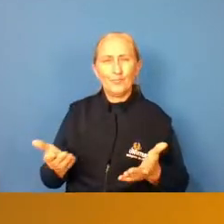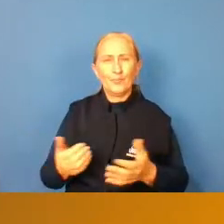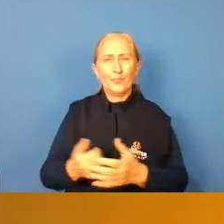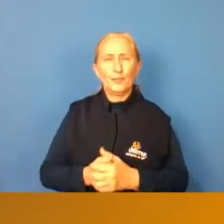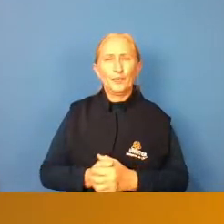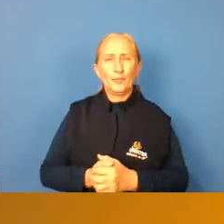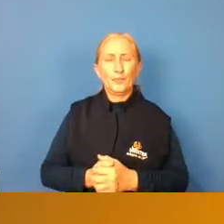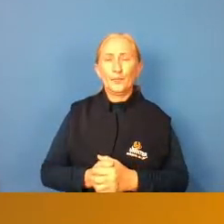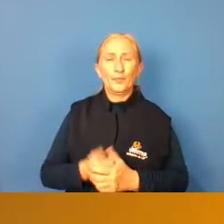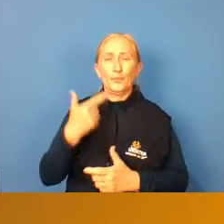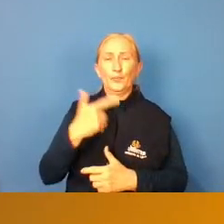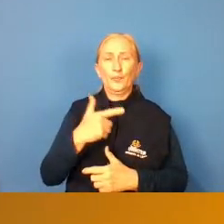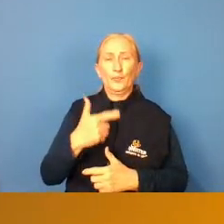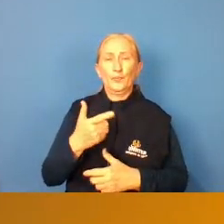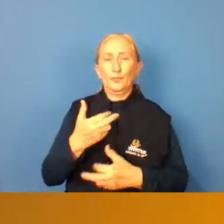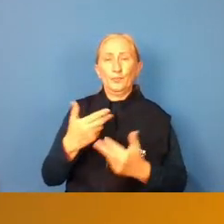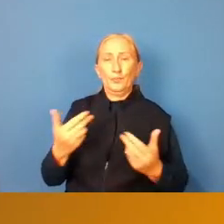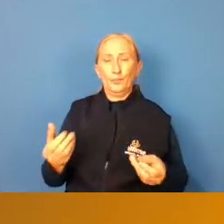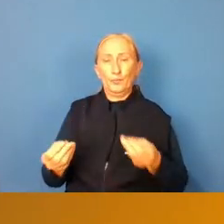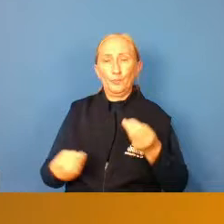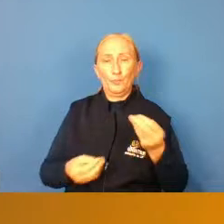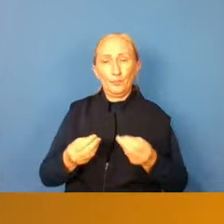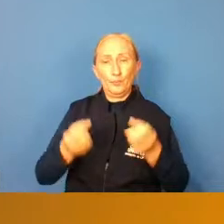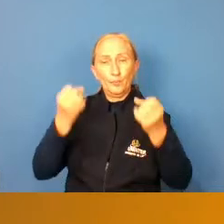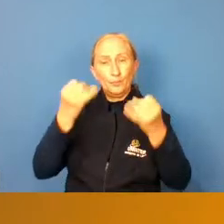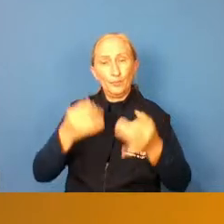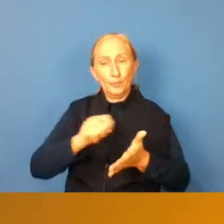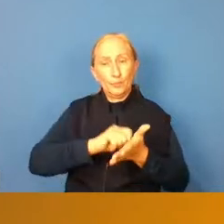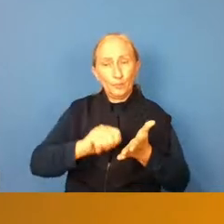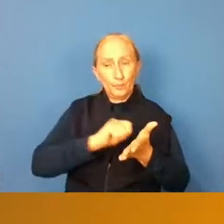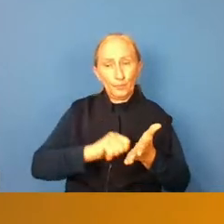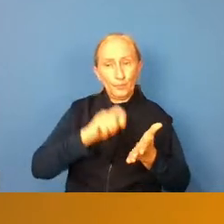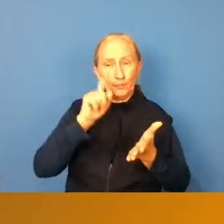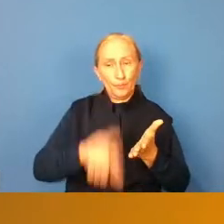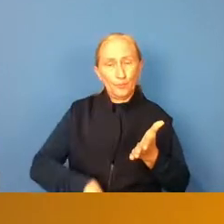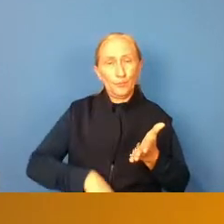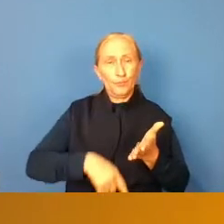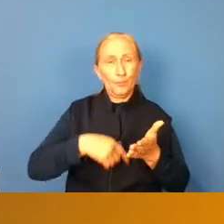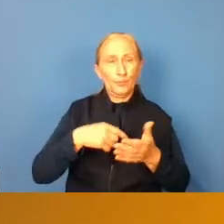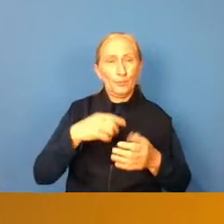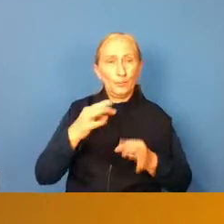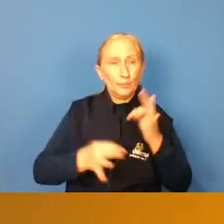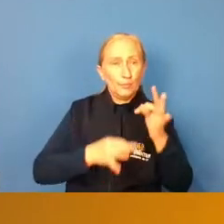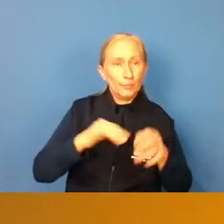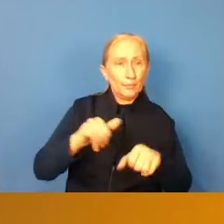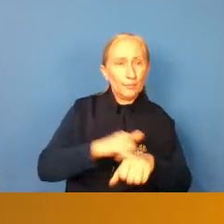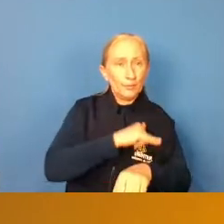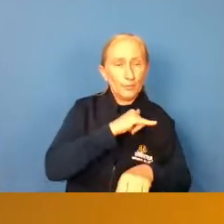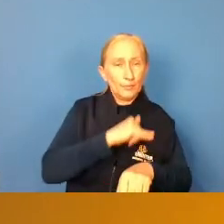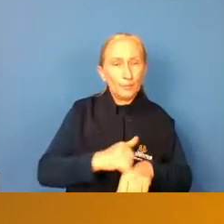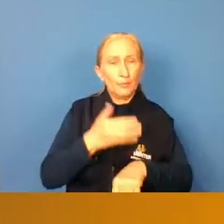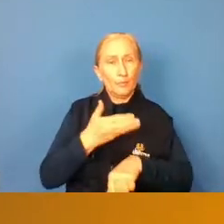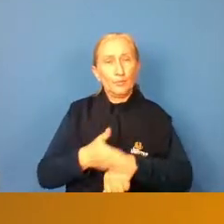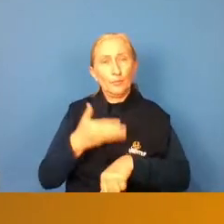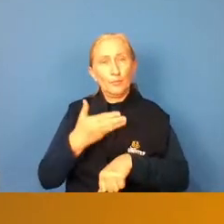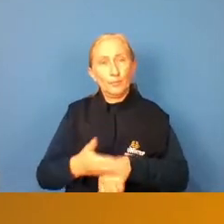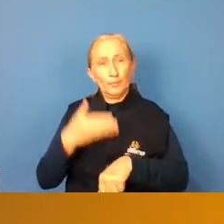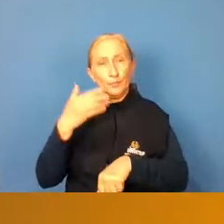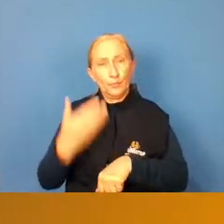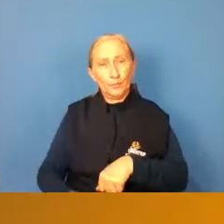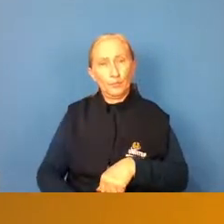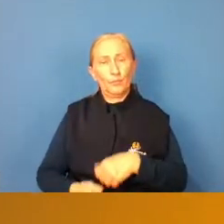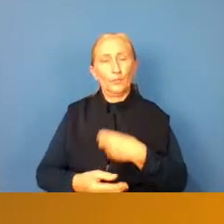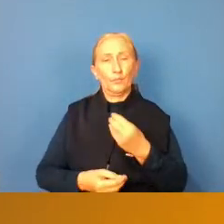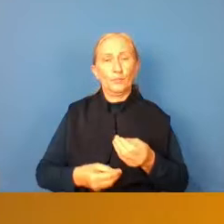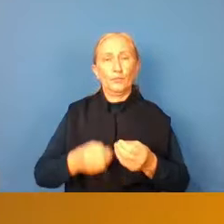não tinha muita coisa escrita sobre essa parte mais tática essa parte mais prática aí